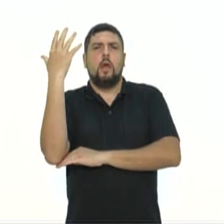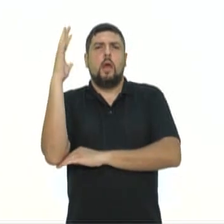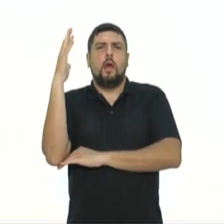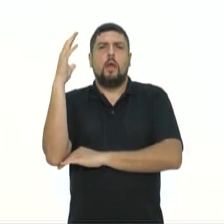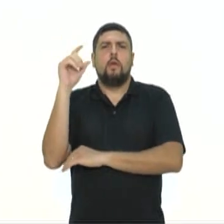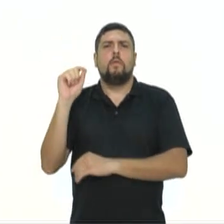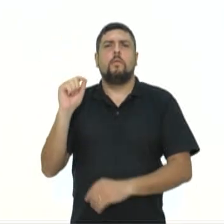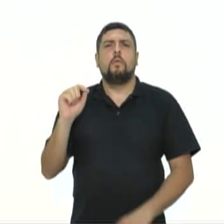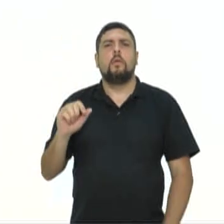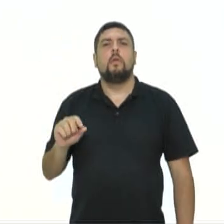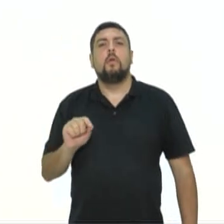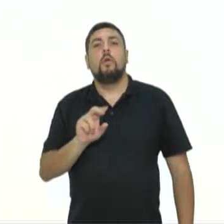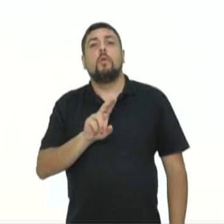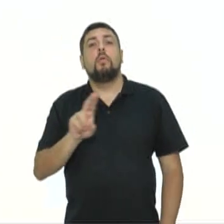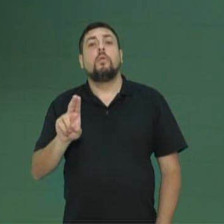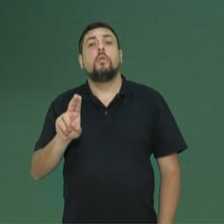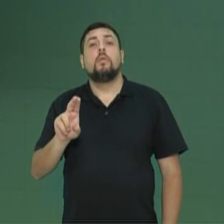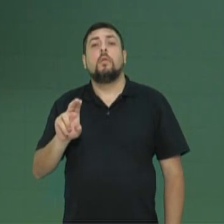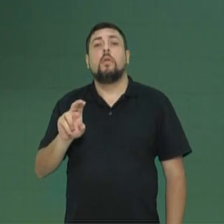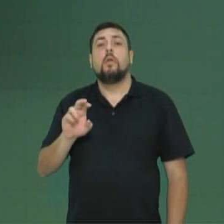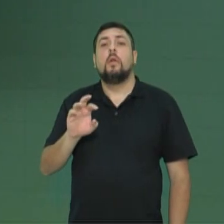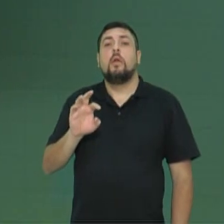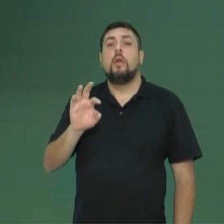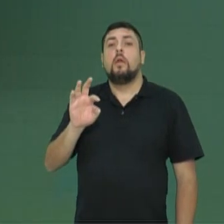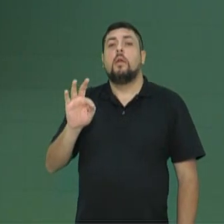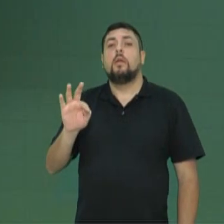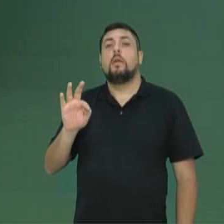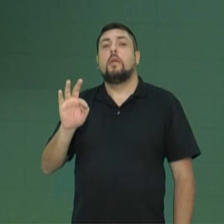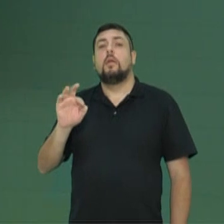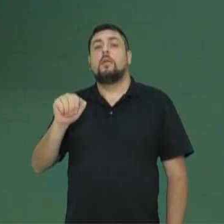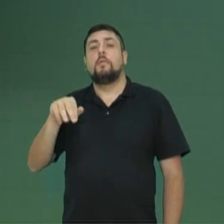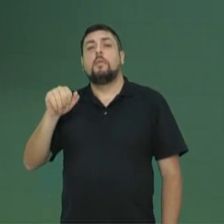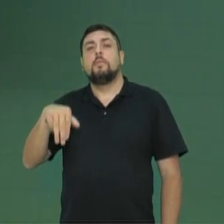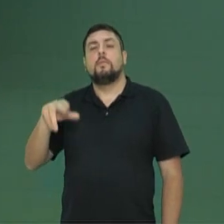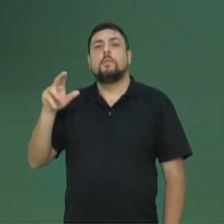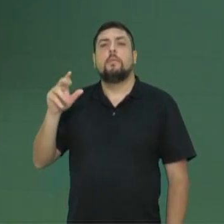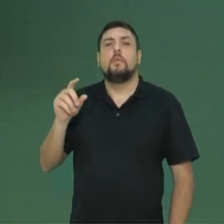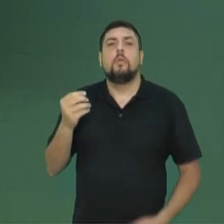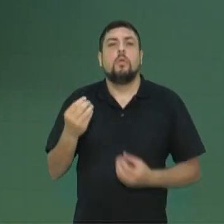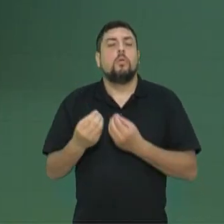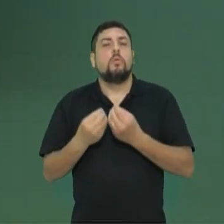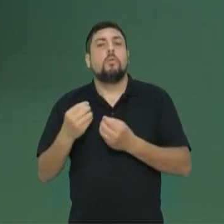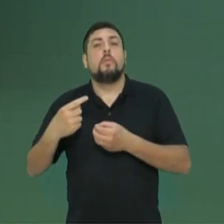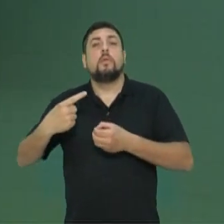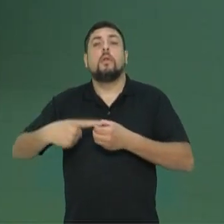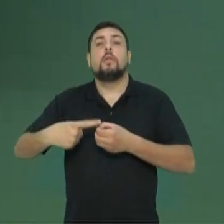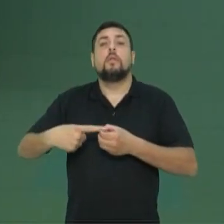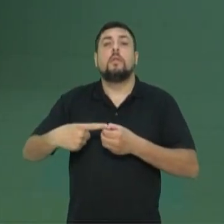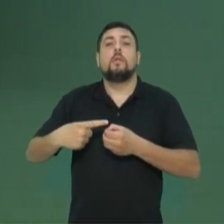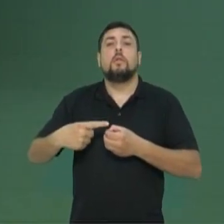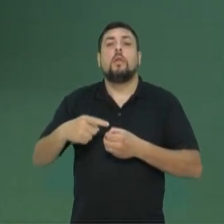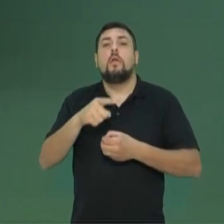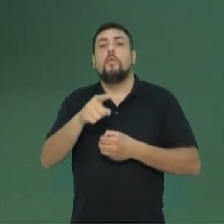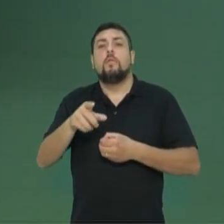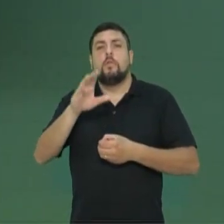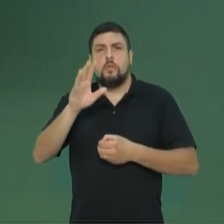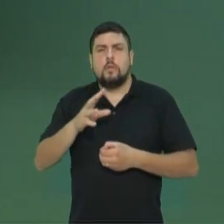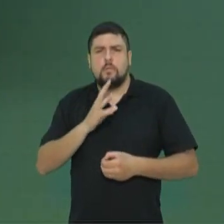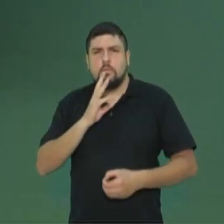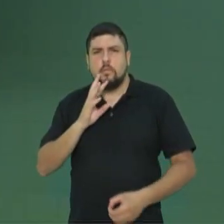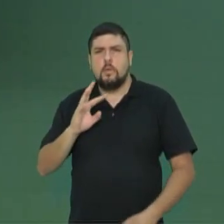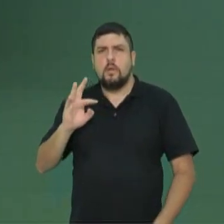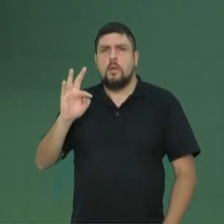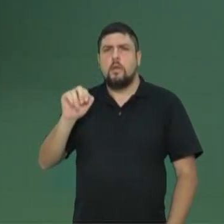Um pé de tarumã. Tem um bairro em Curitiba com esse nome, tem uma cidade no Paraná com esse nome. E você já vira uma árvore de tarumã?